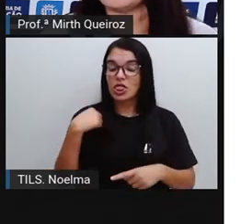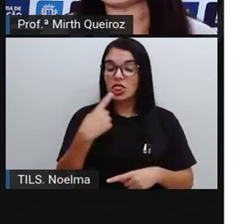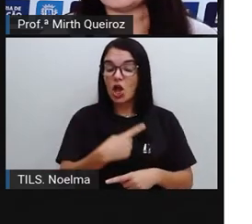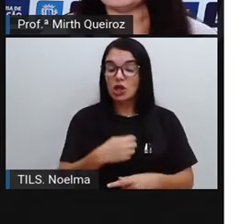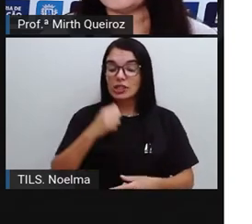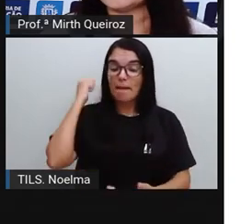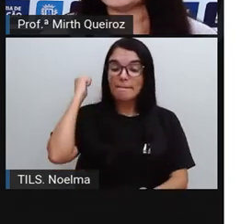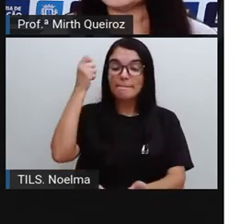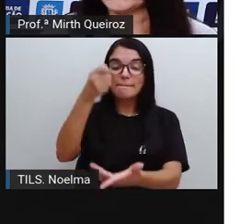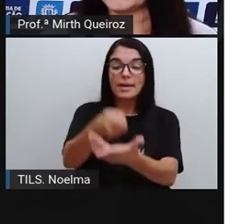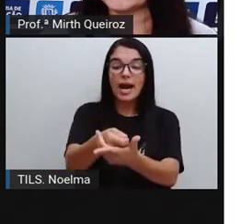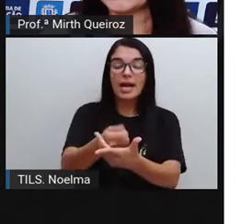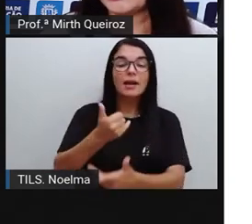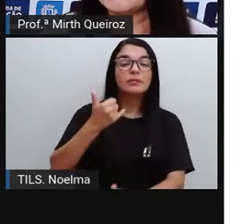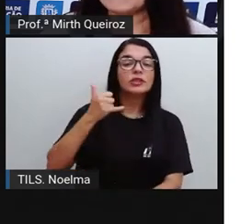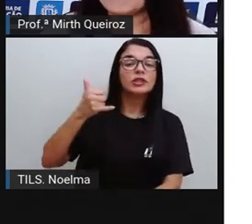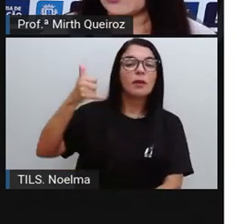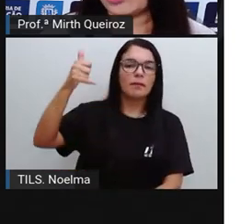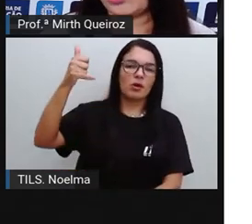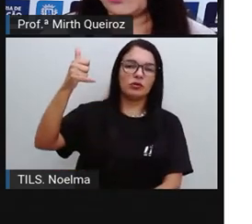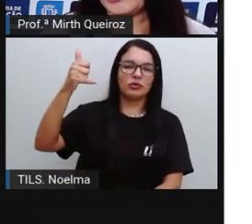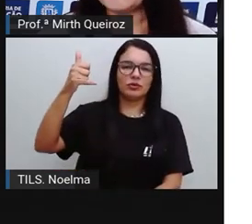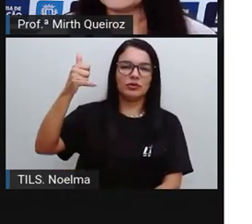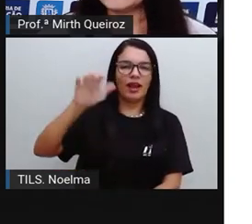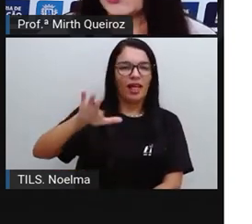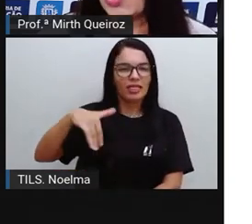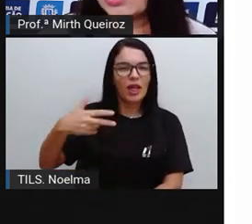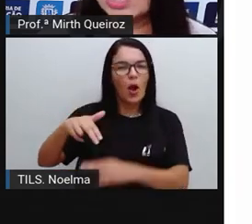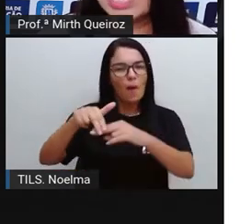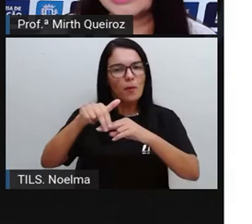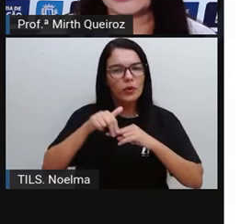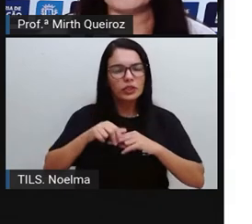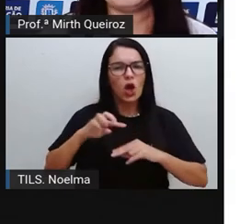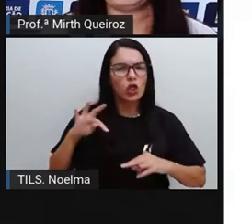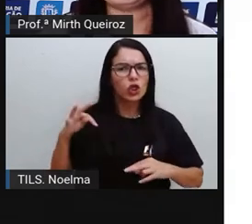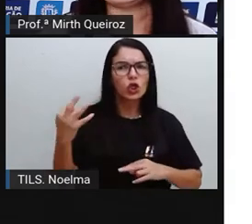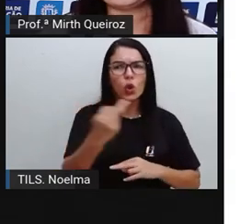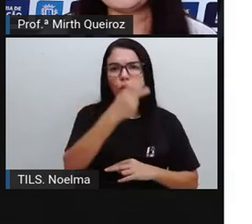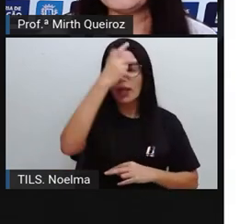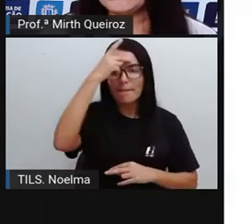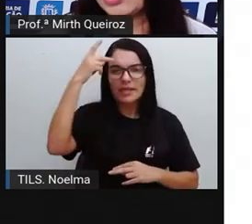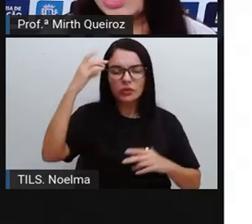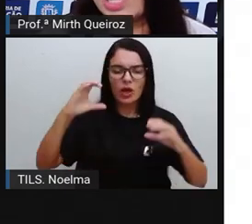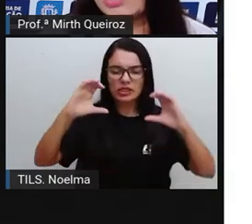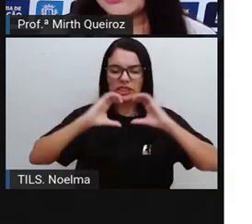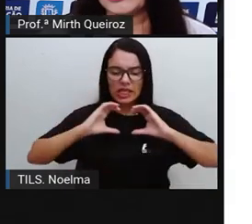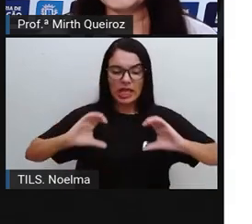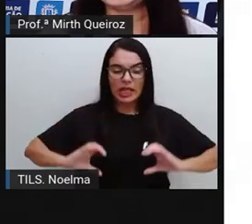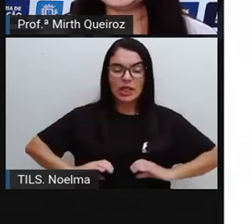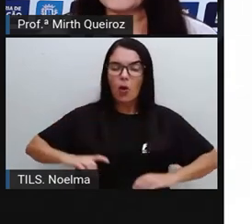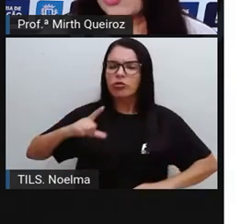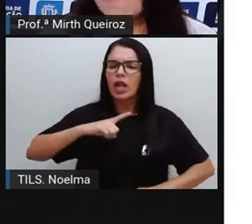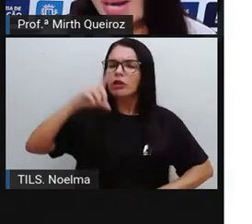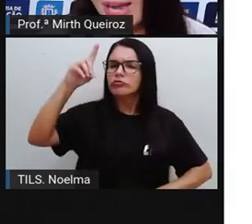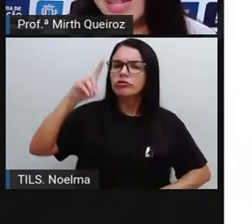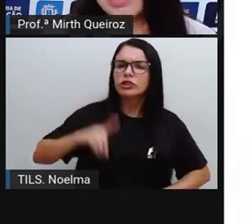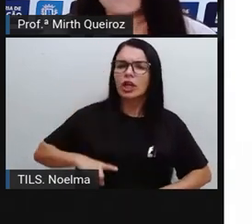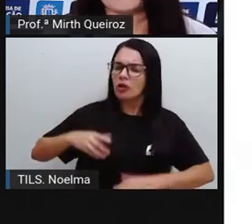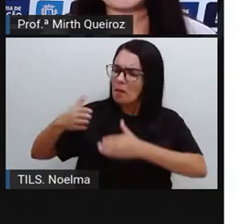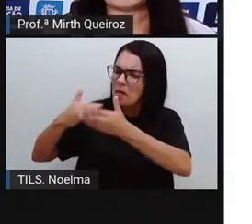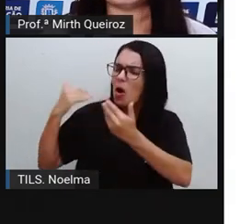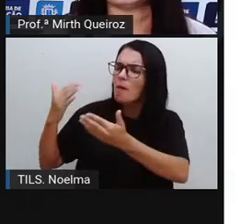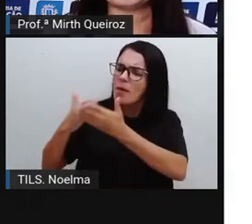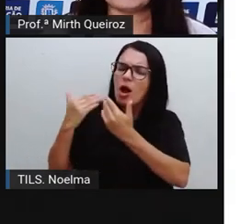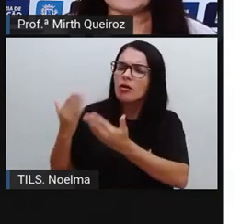Através dos nossos impostos Por isso Todo cidadão Ele tem o direito De cobrar